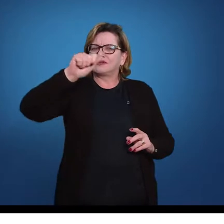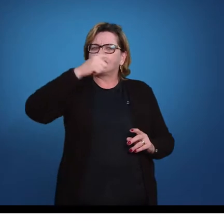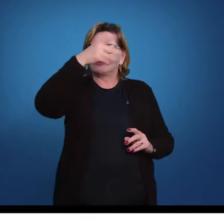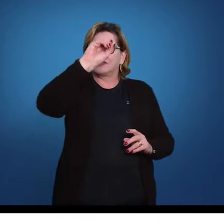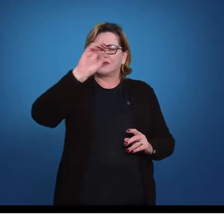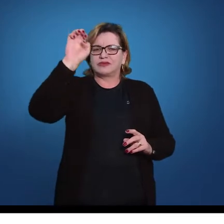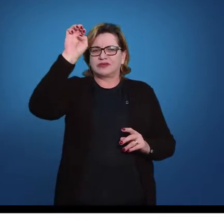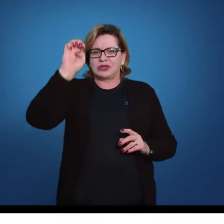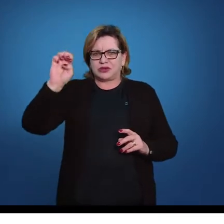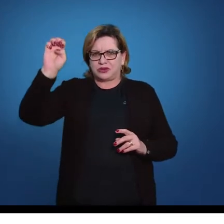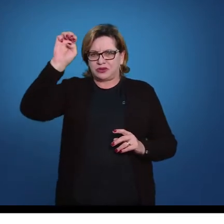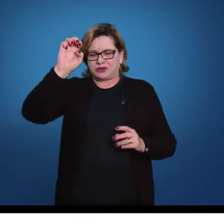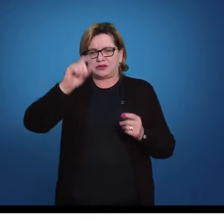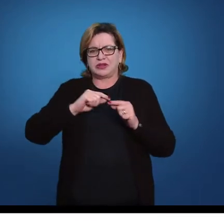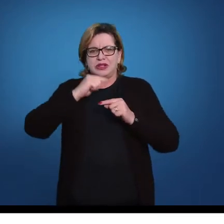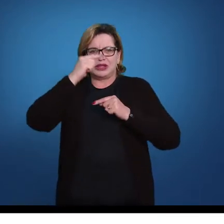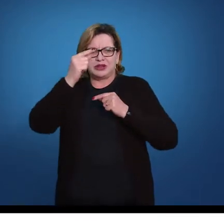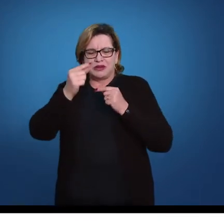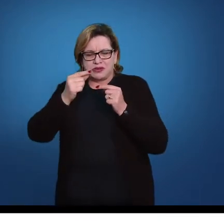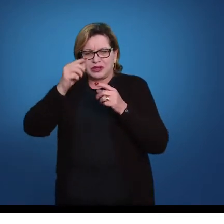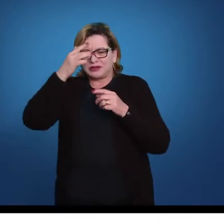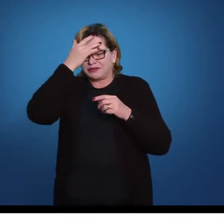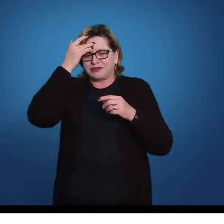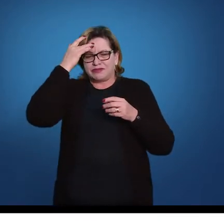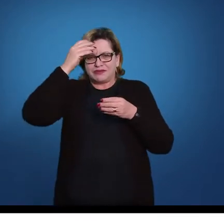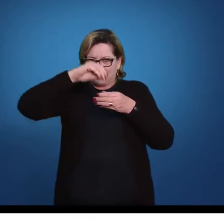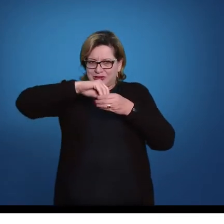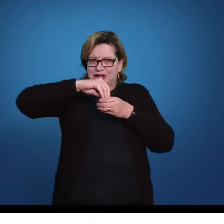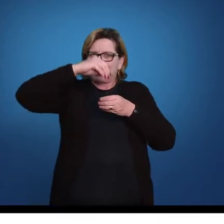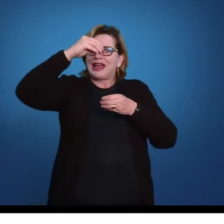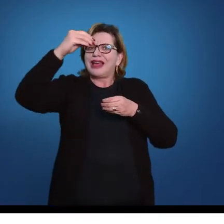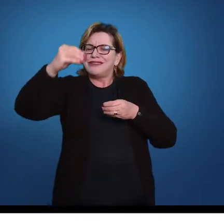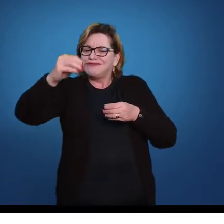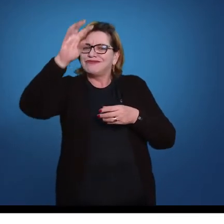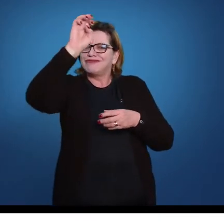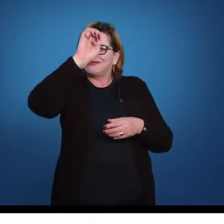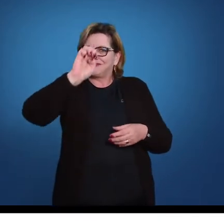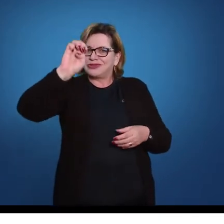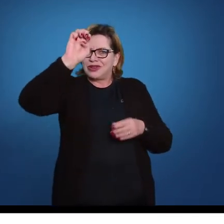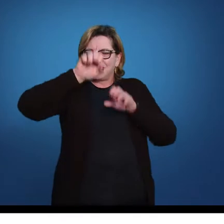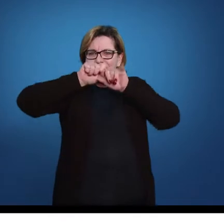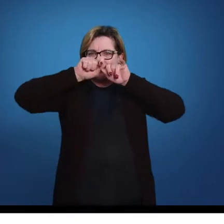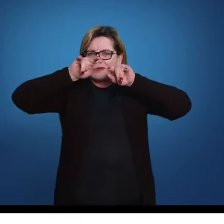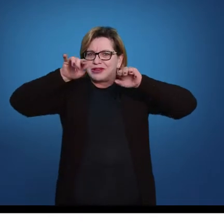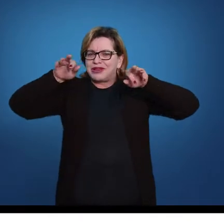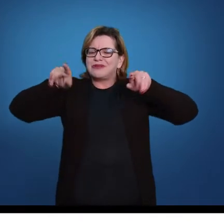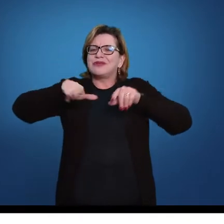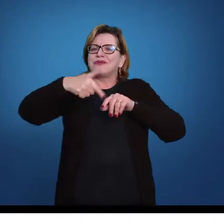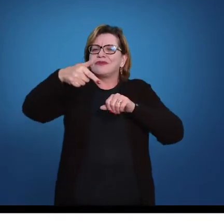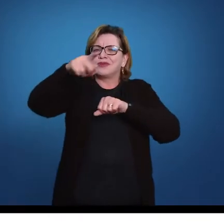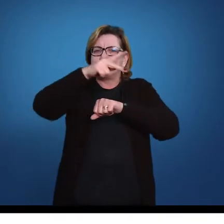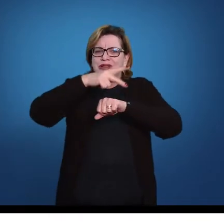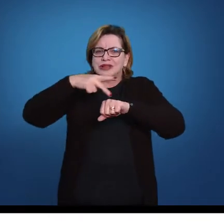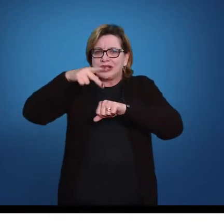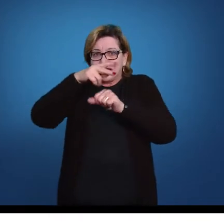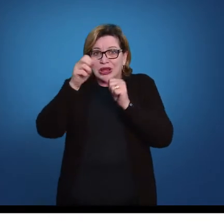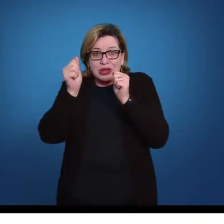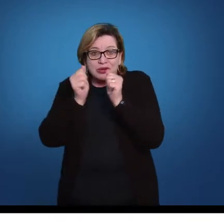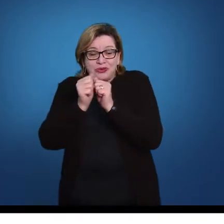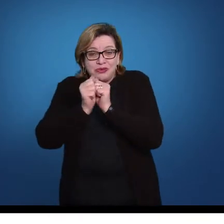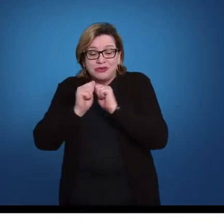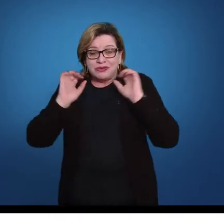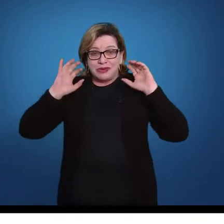saíam daquele reduto europeu e iam para outros países, elas conseguiam trazer